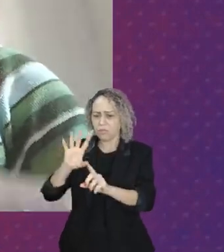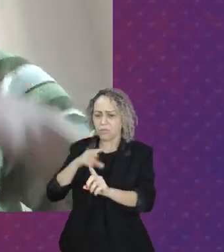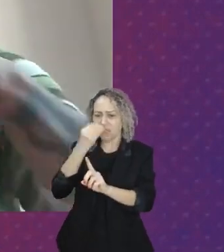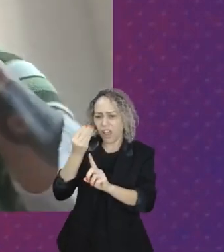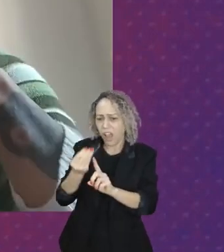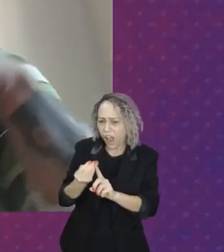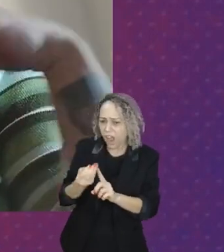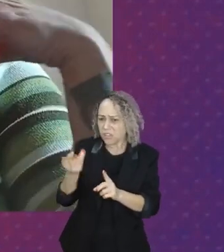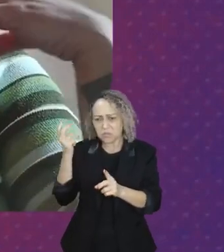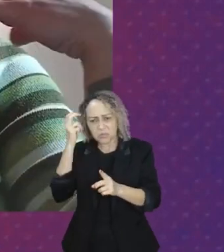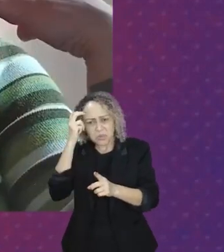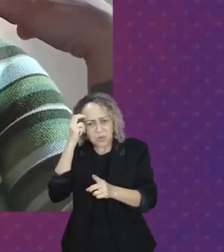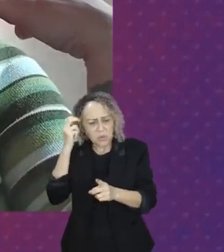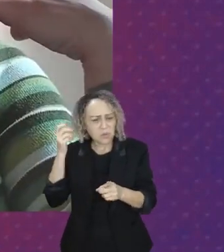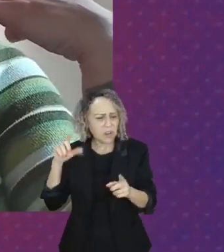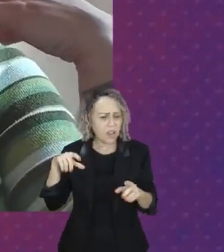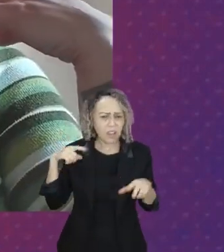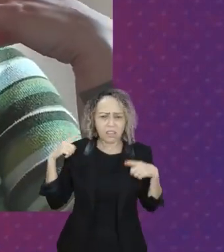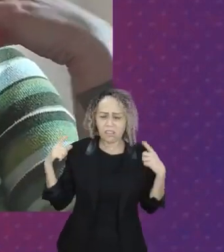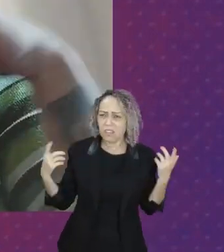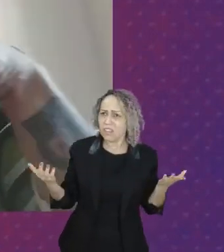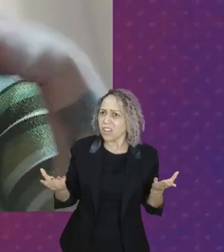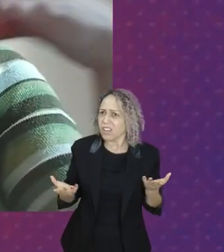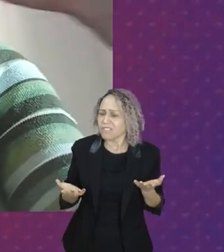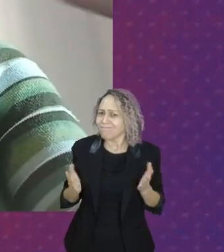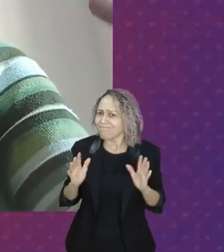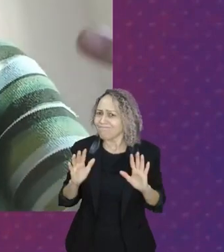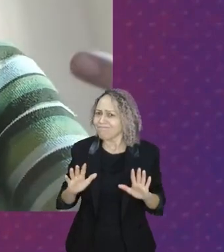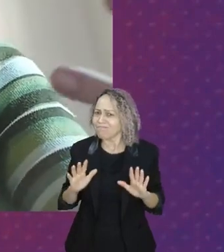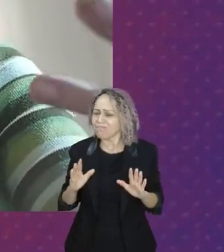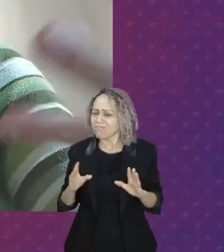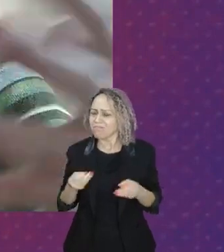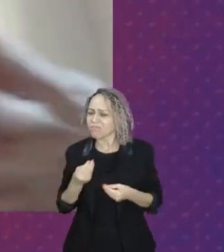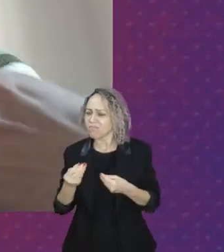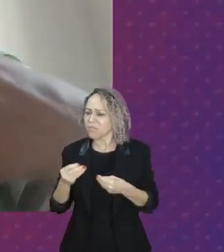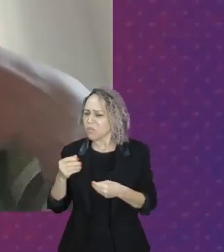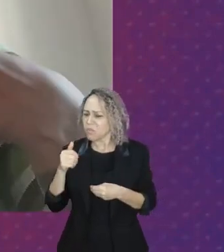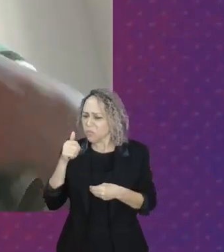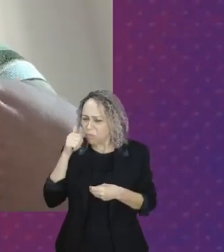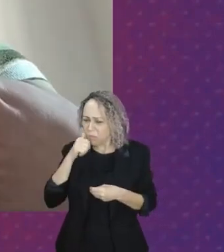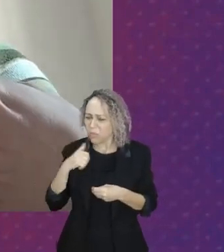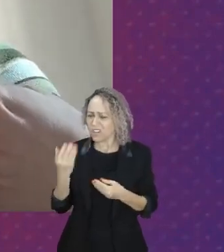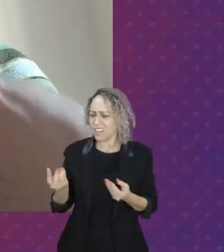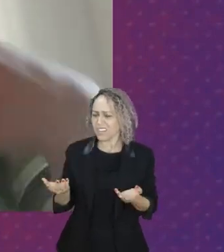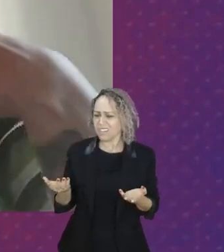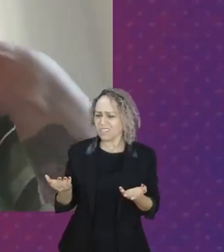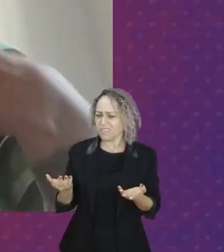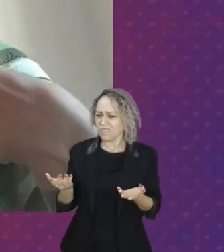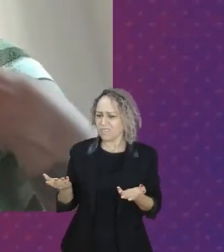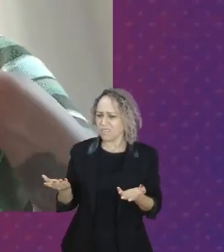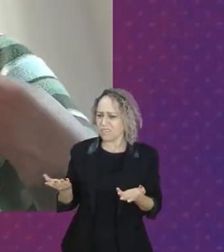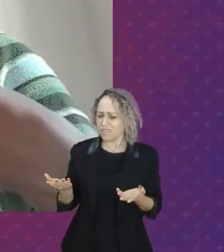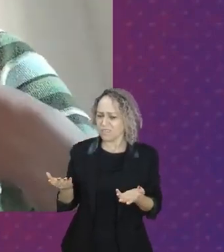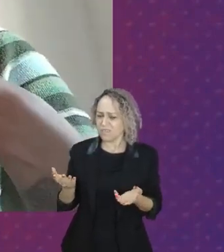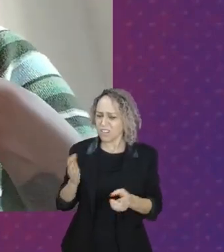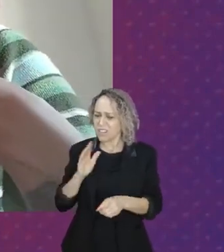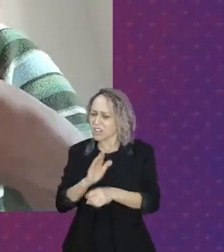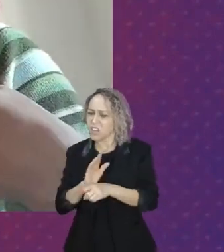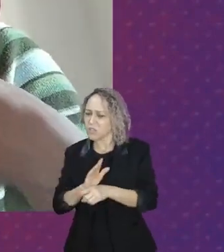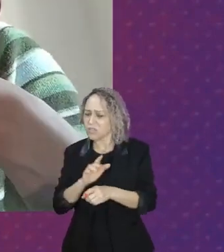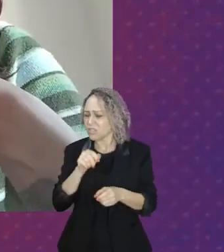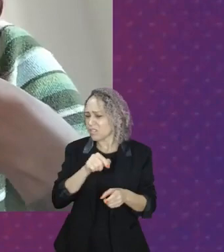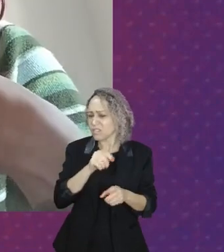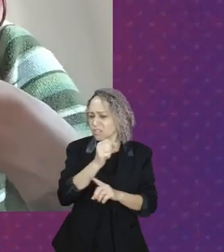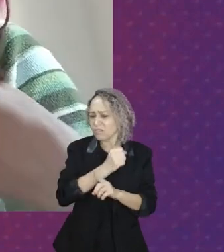Então, é toda uma rede que nós precisamos formar. Precisamos descobrir novos